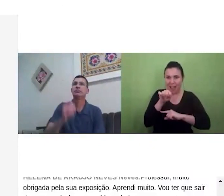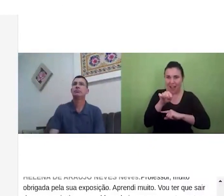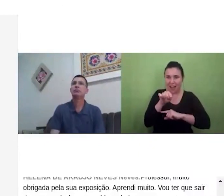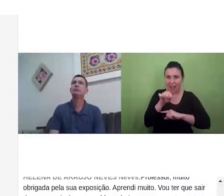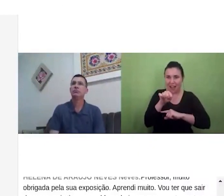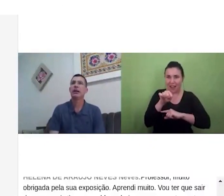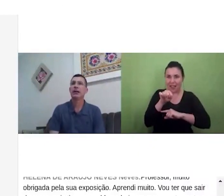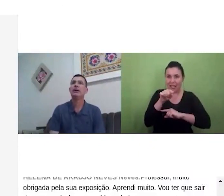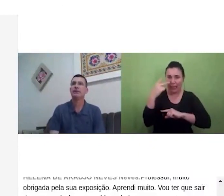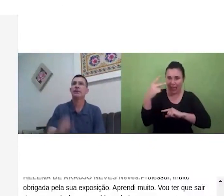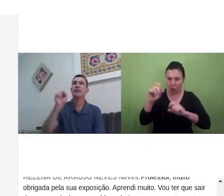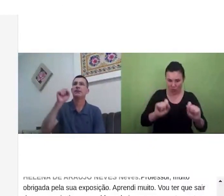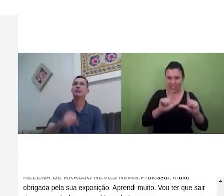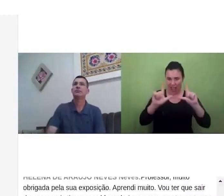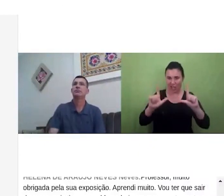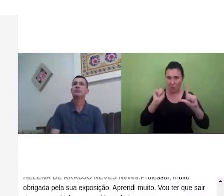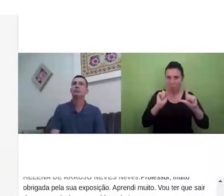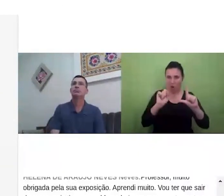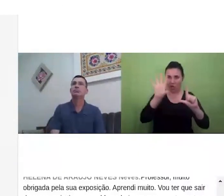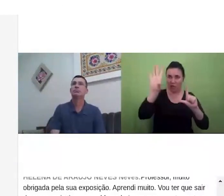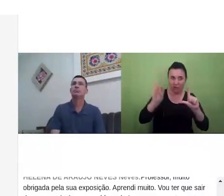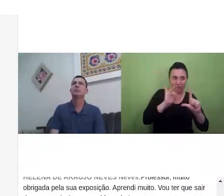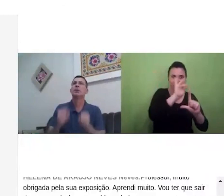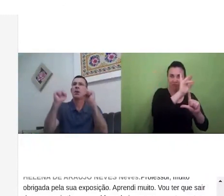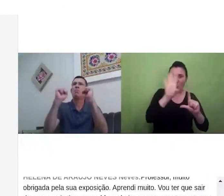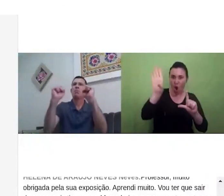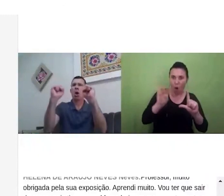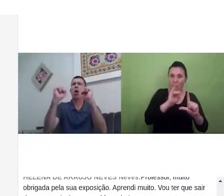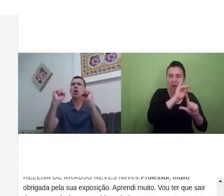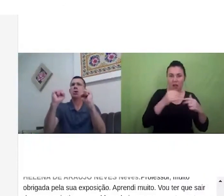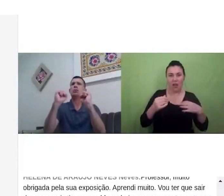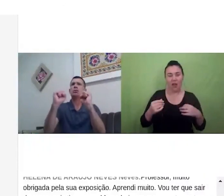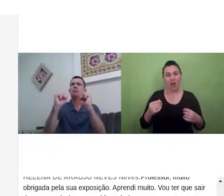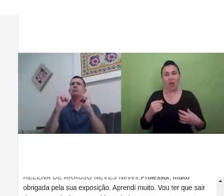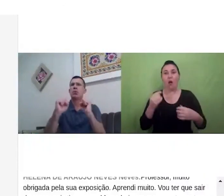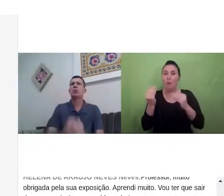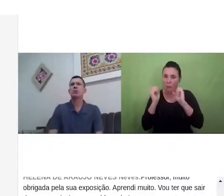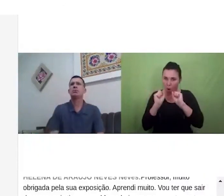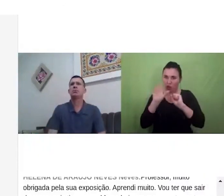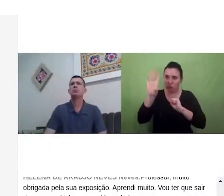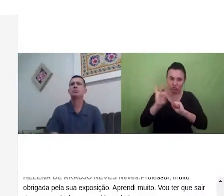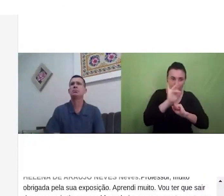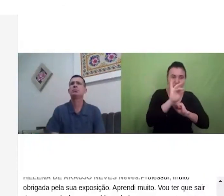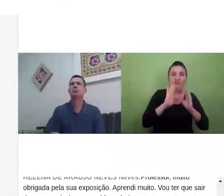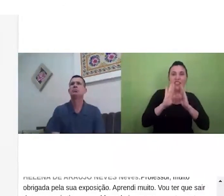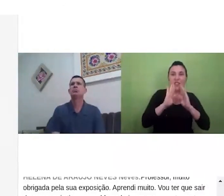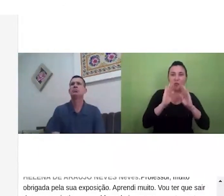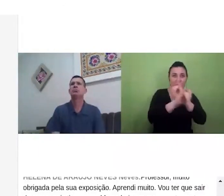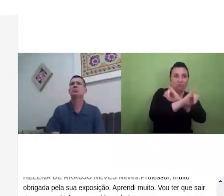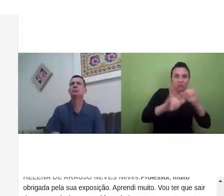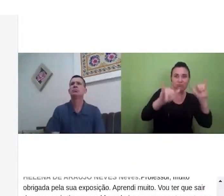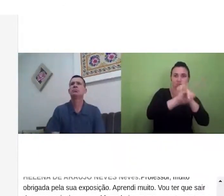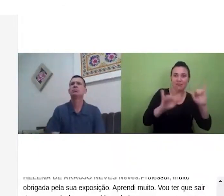colocar ele na nossa página no facebook para poder mostrar isso para as pessoas